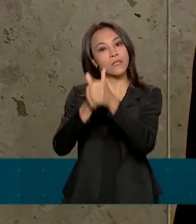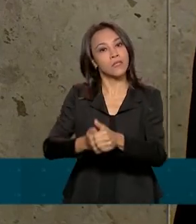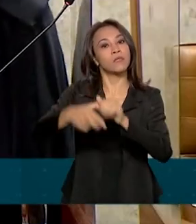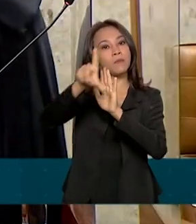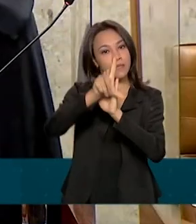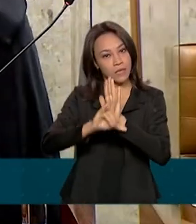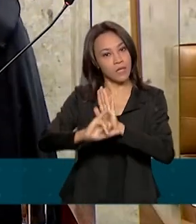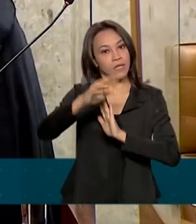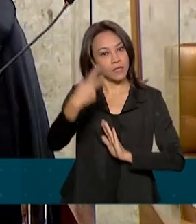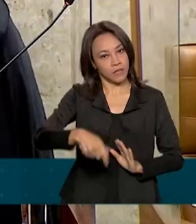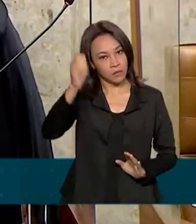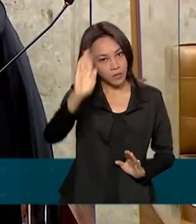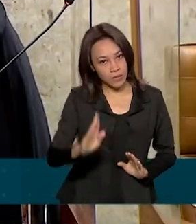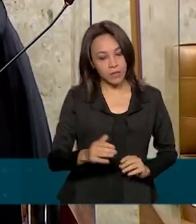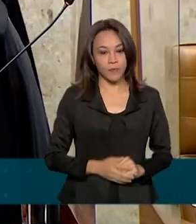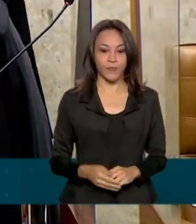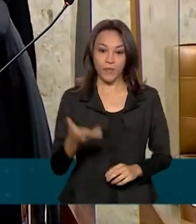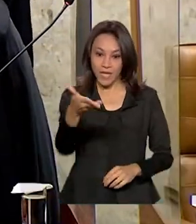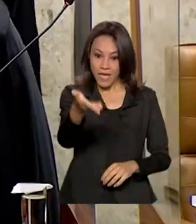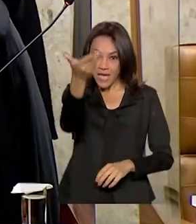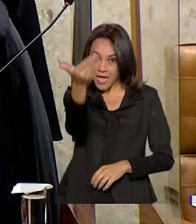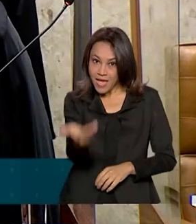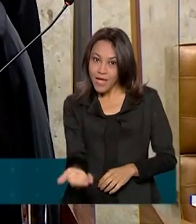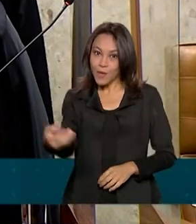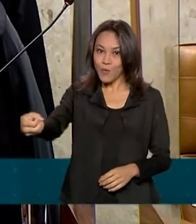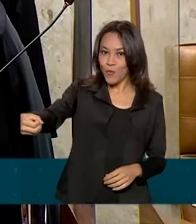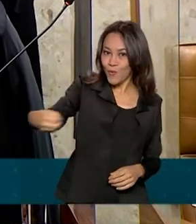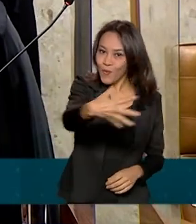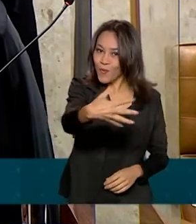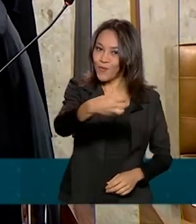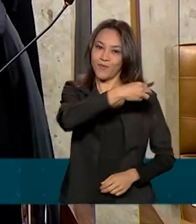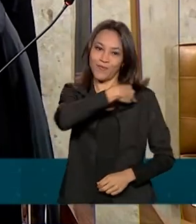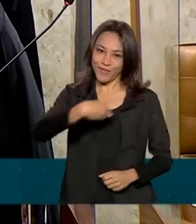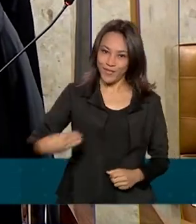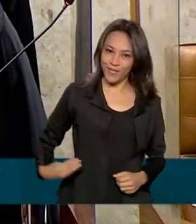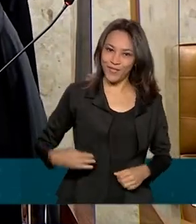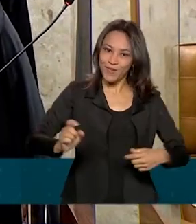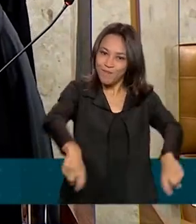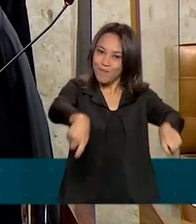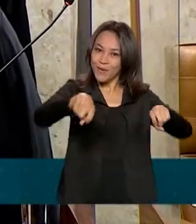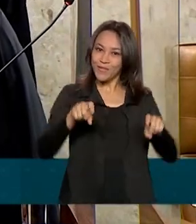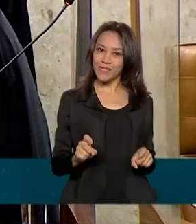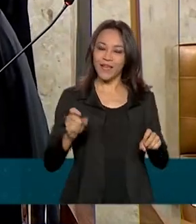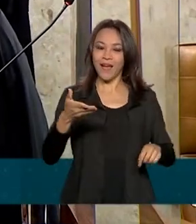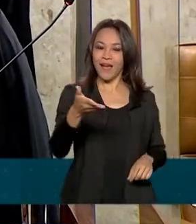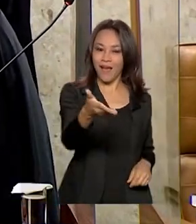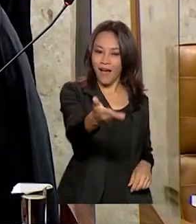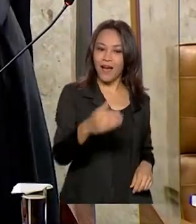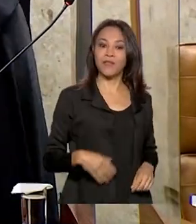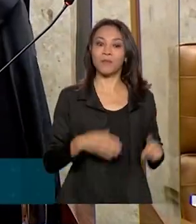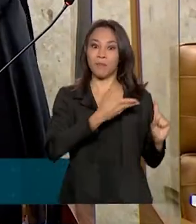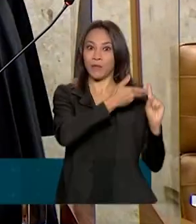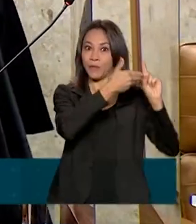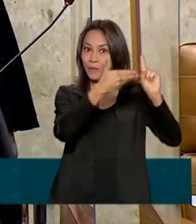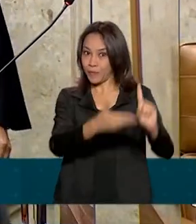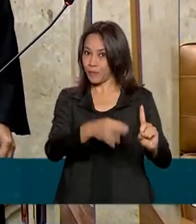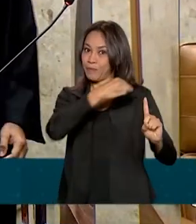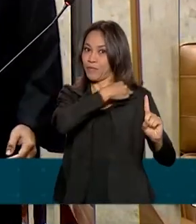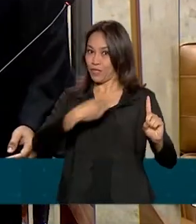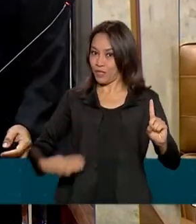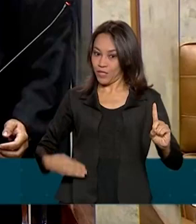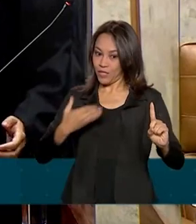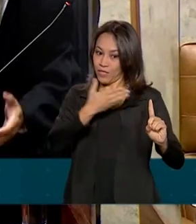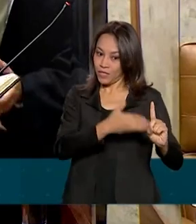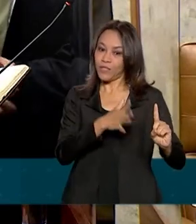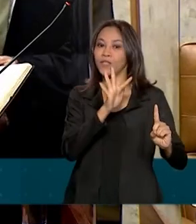República. O mais novo ministro do Supremo Tribunal Federal, empossado pelo presidente da Corte, ministro Luiz Fux, é a